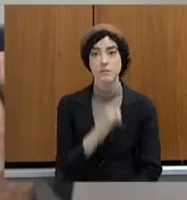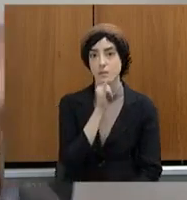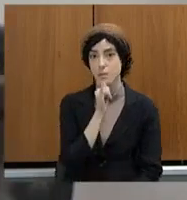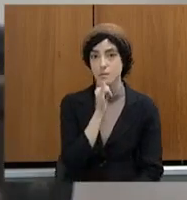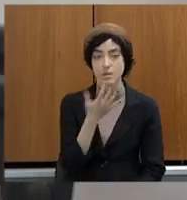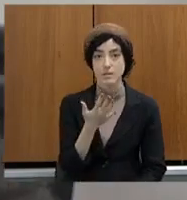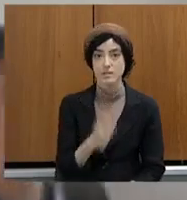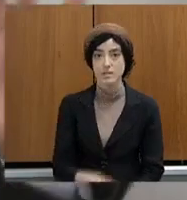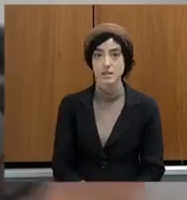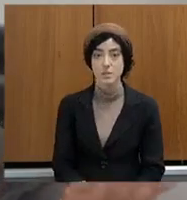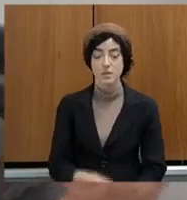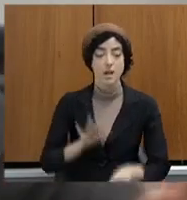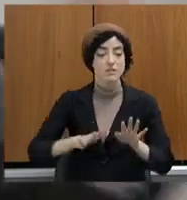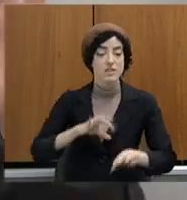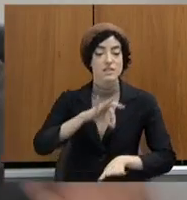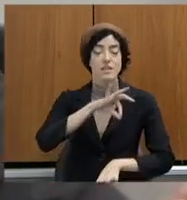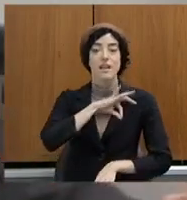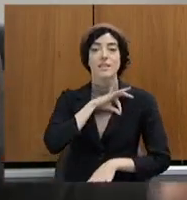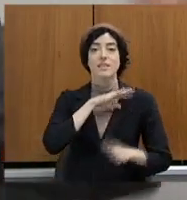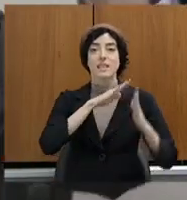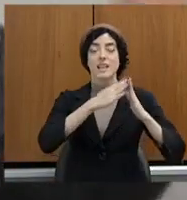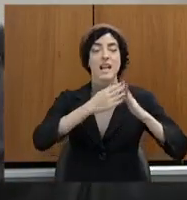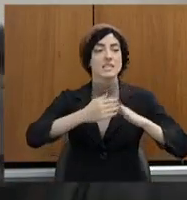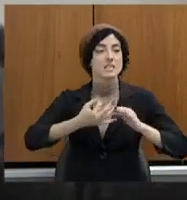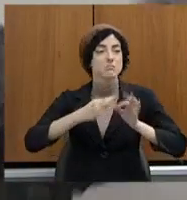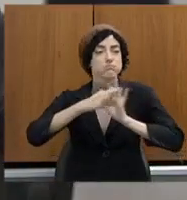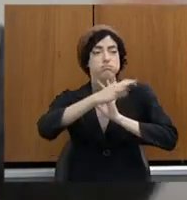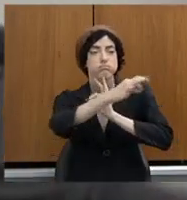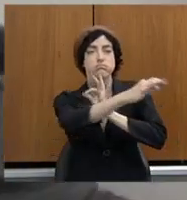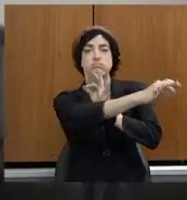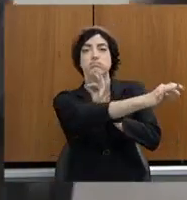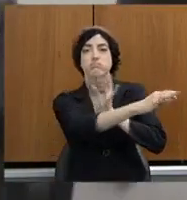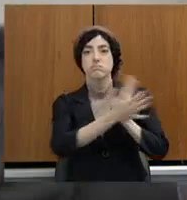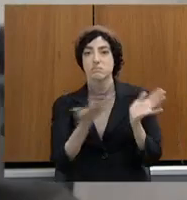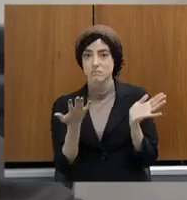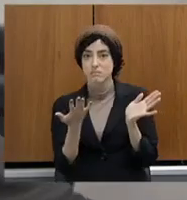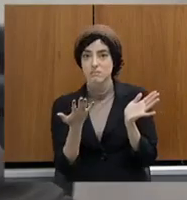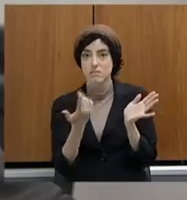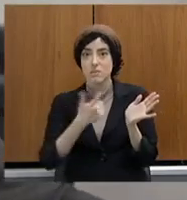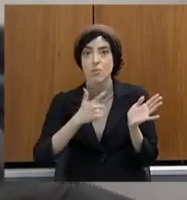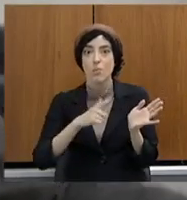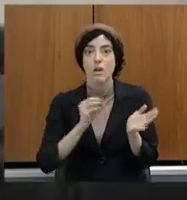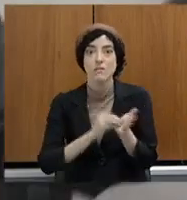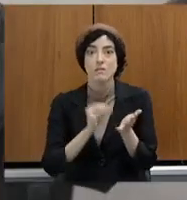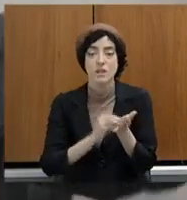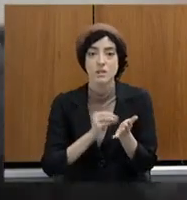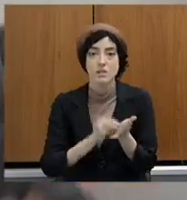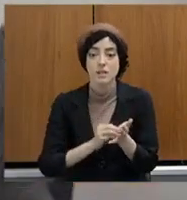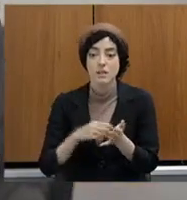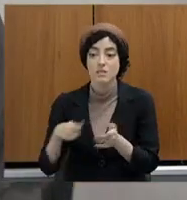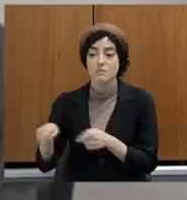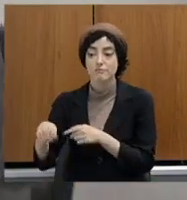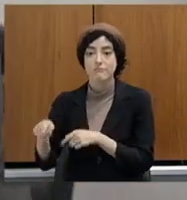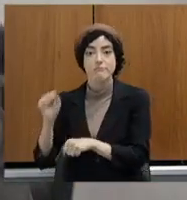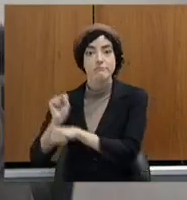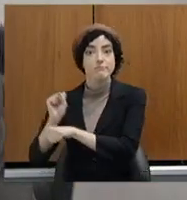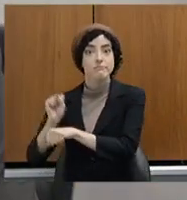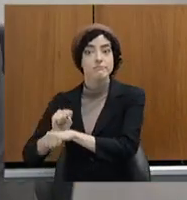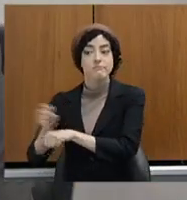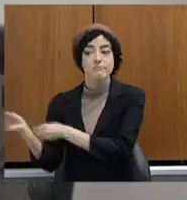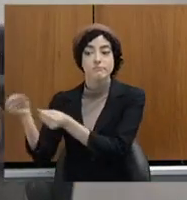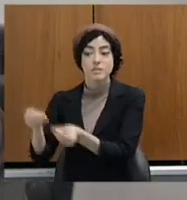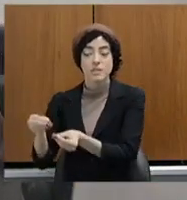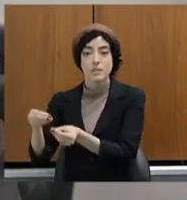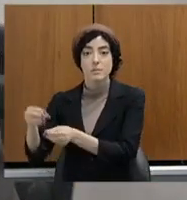para ele poder usufruir. É emenda parlamentar, dinheiro público, foi destinado, está compro, está pago pela Polícia Civil, que é essa outra área que o senhor